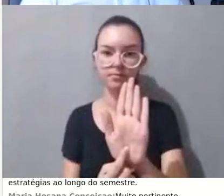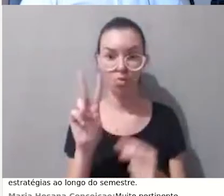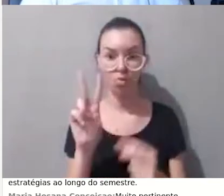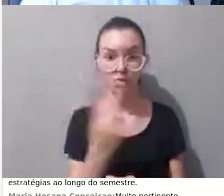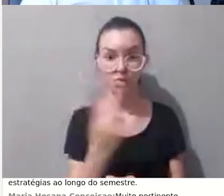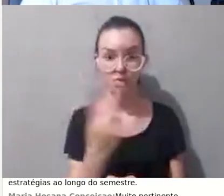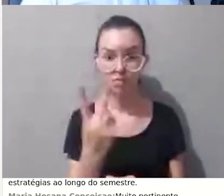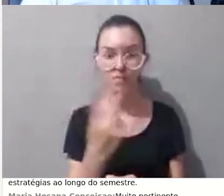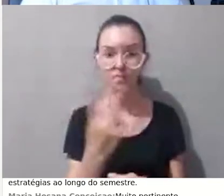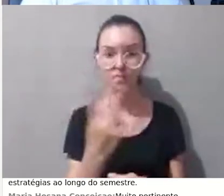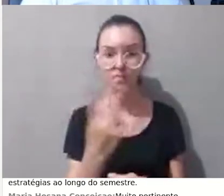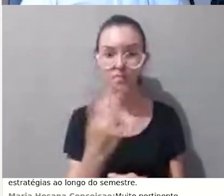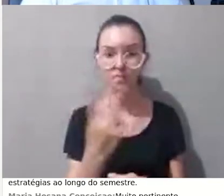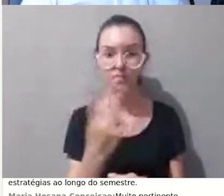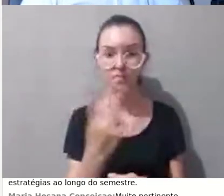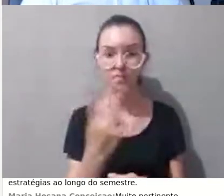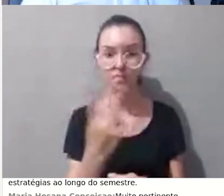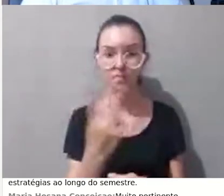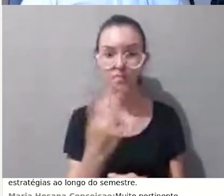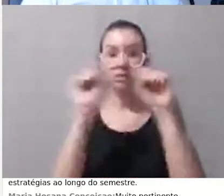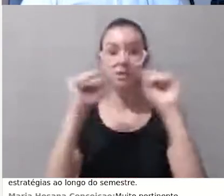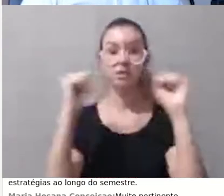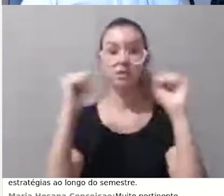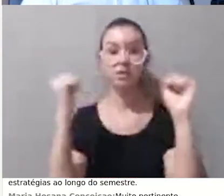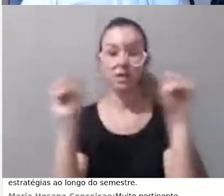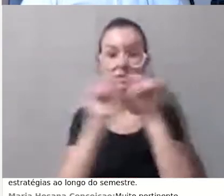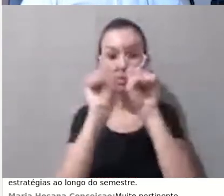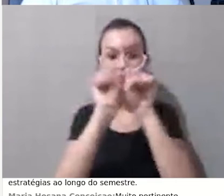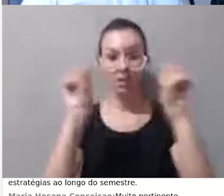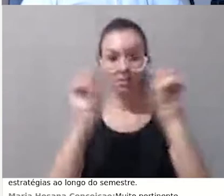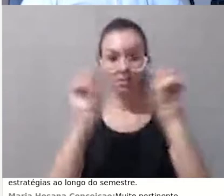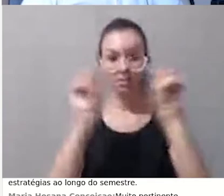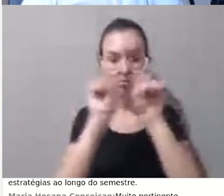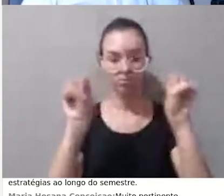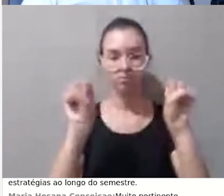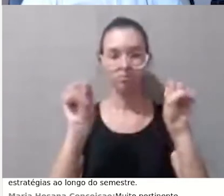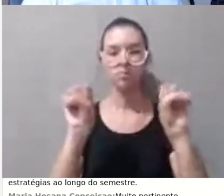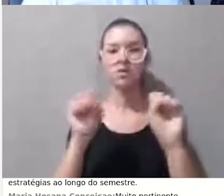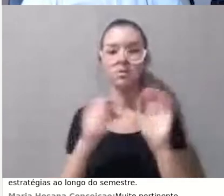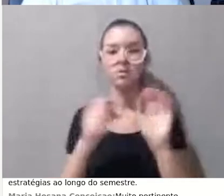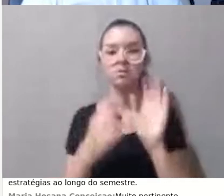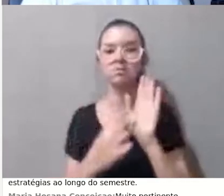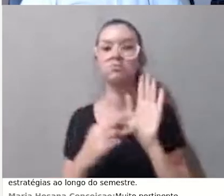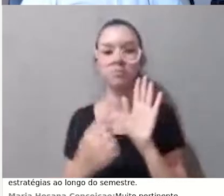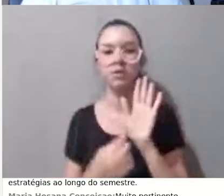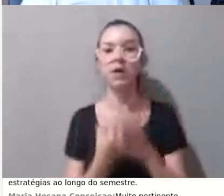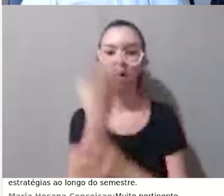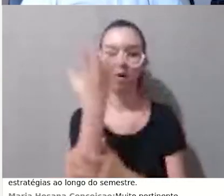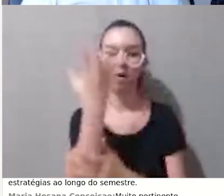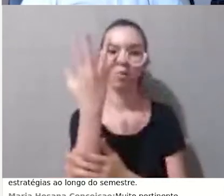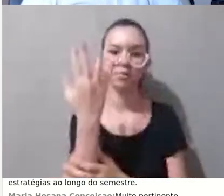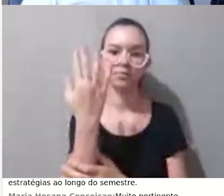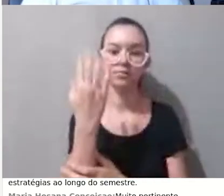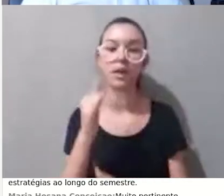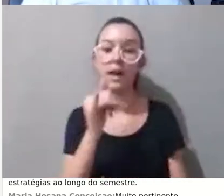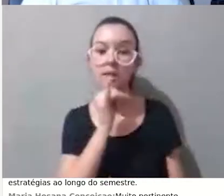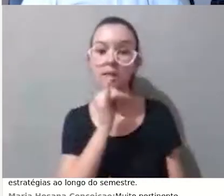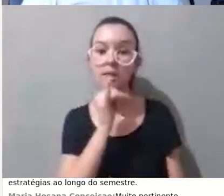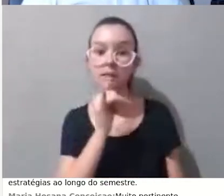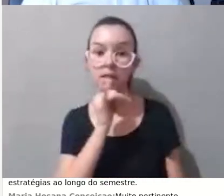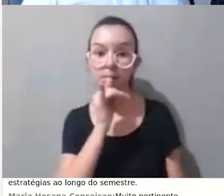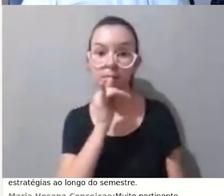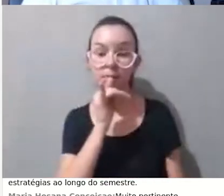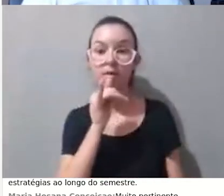o triângulo amarelo é o aluno que não acessou nenhum módulo até agora e o triângulo vermelho é o aluno que não